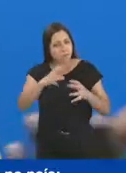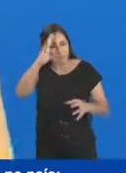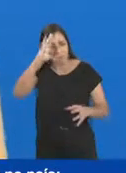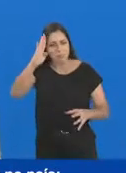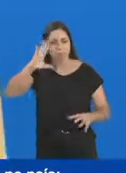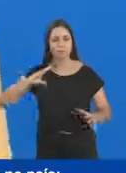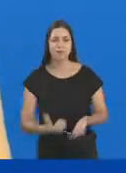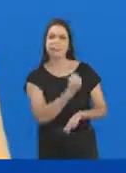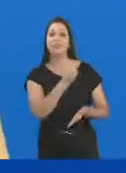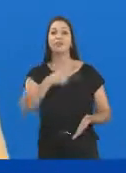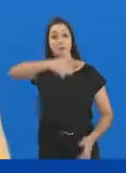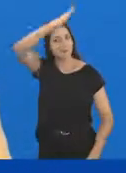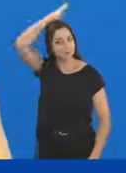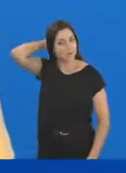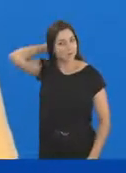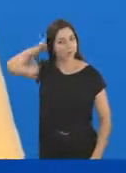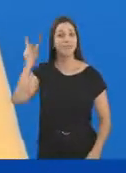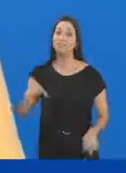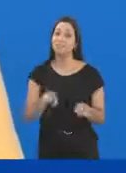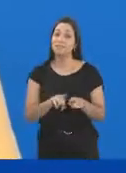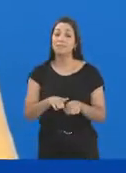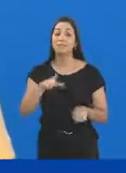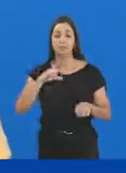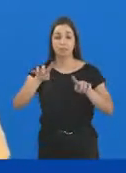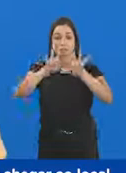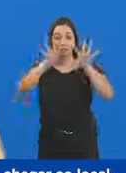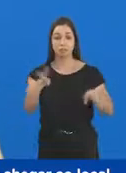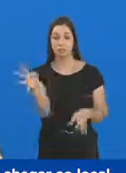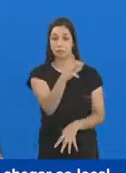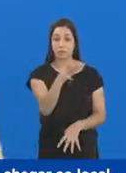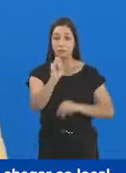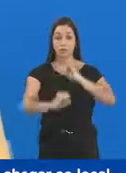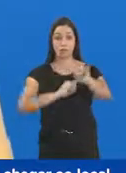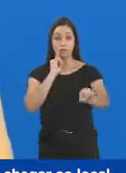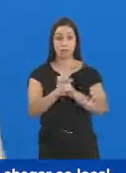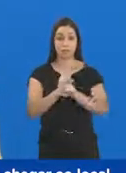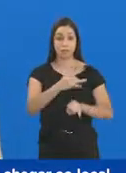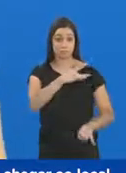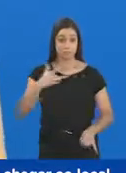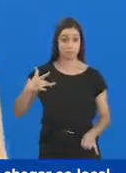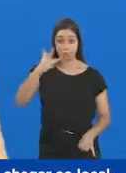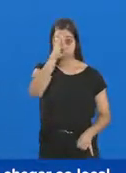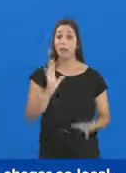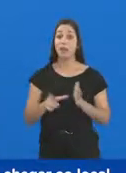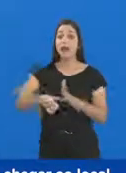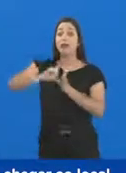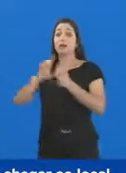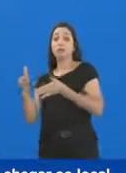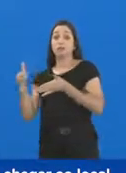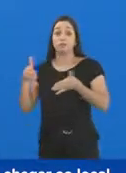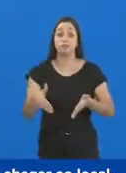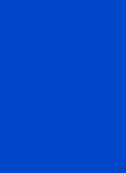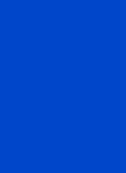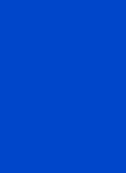resgates no país, os bombeiros. E tem ainda a vantagem de acessar o prontuário eletrônico dos pacientes antes de